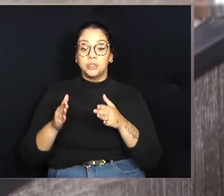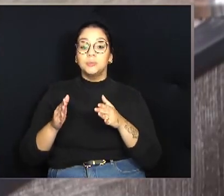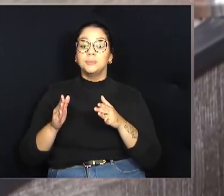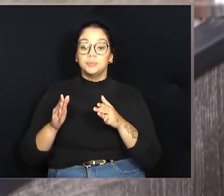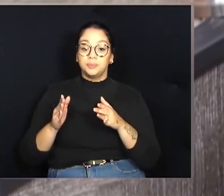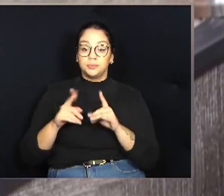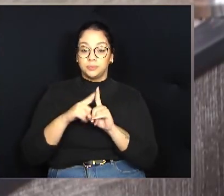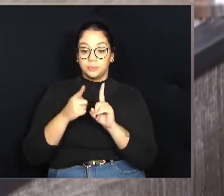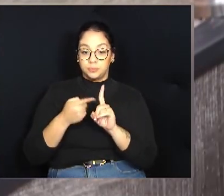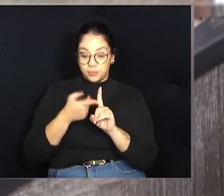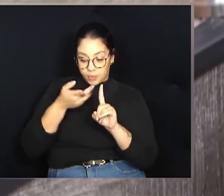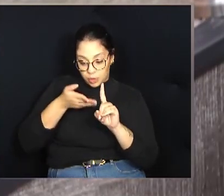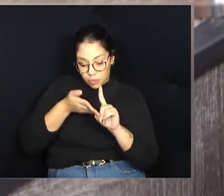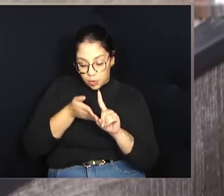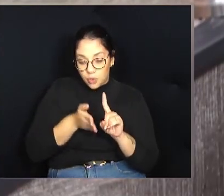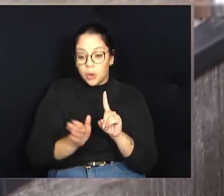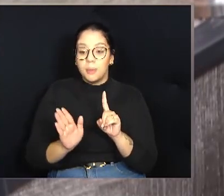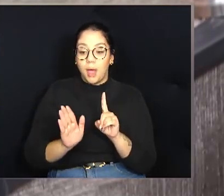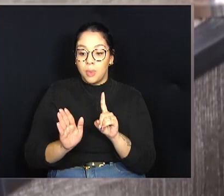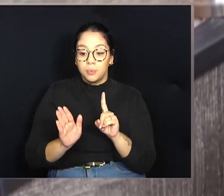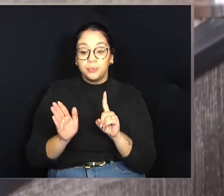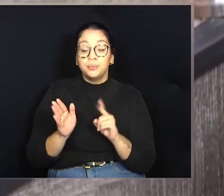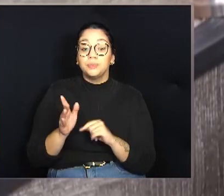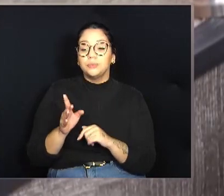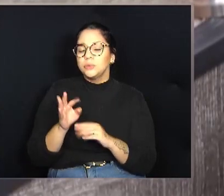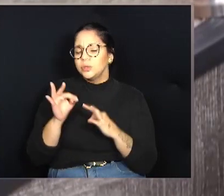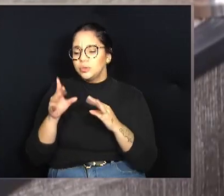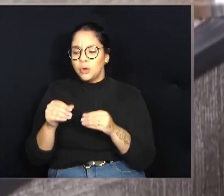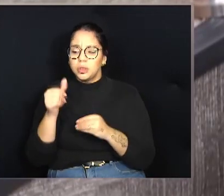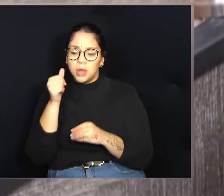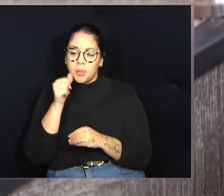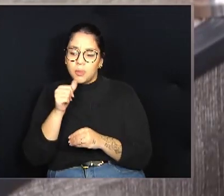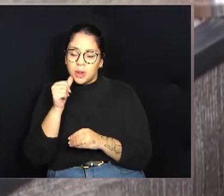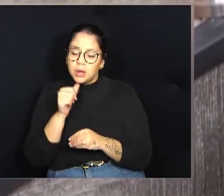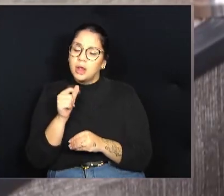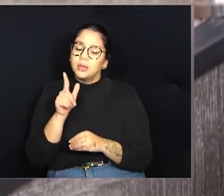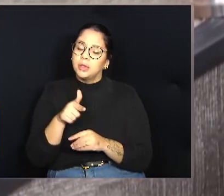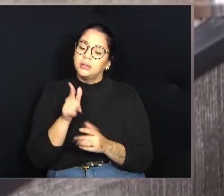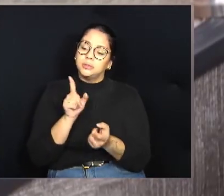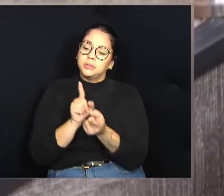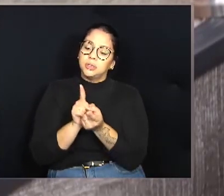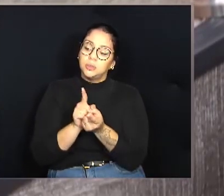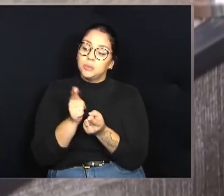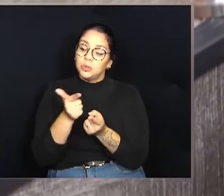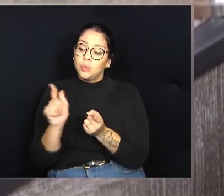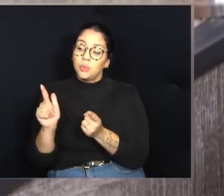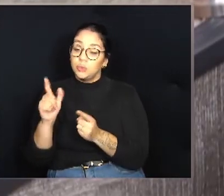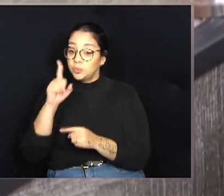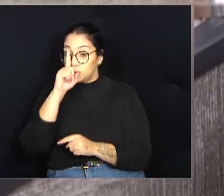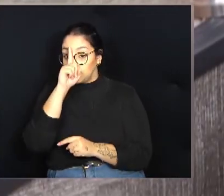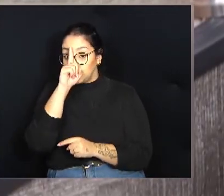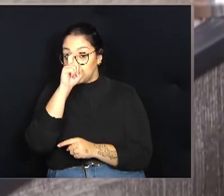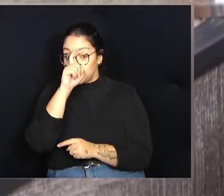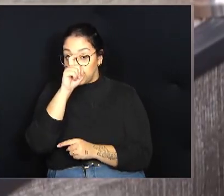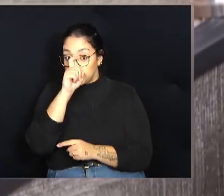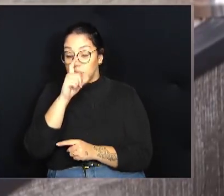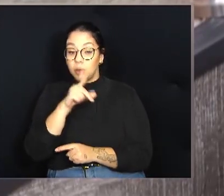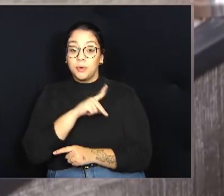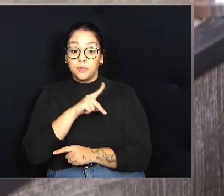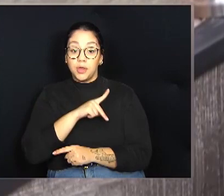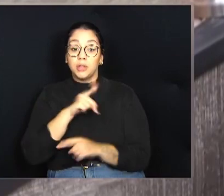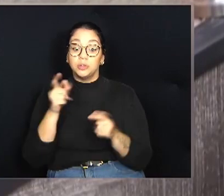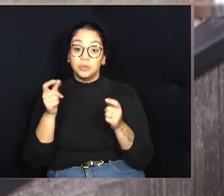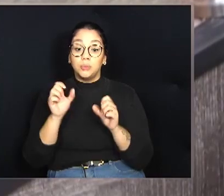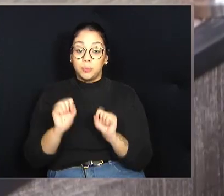E aí toda mulher que está no período de parto, ela pode, que vai ser atendida por um hospital privado, ela tem o direito de escolher essas